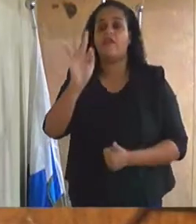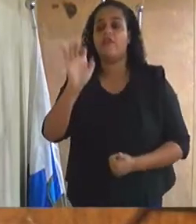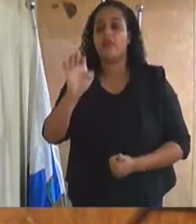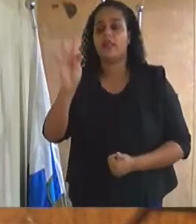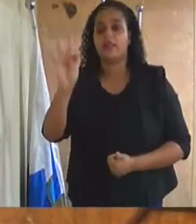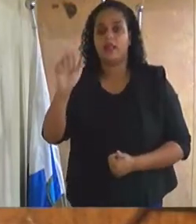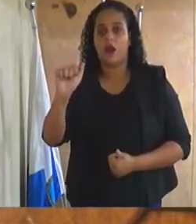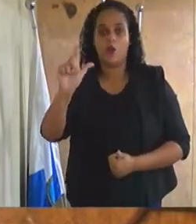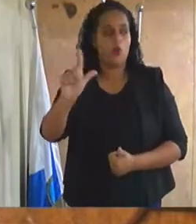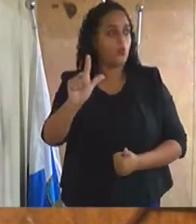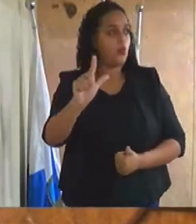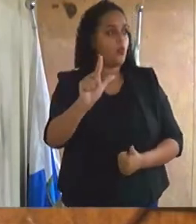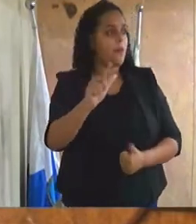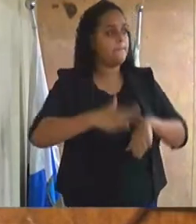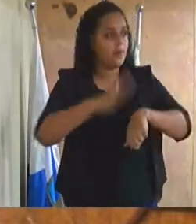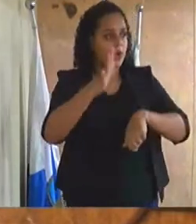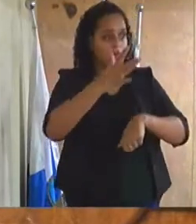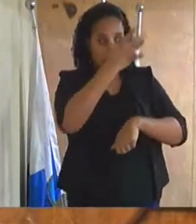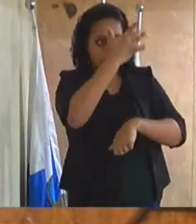Alguém mais?